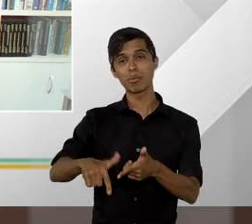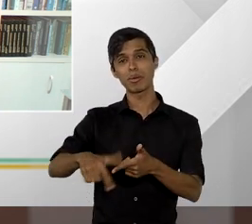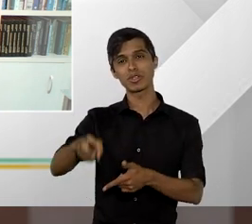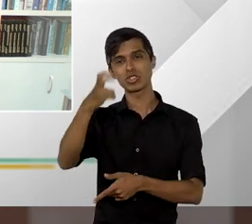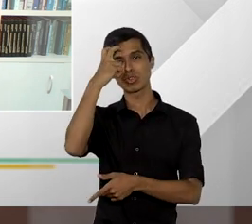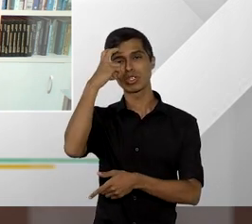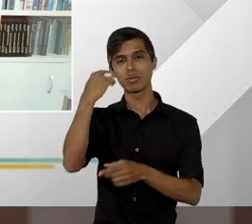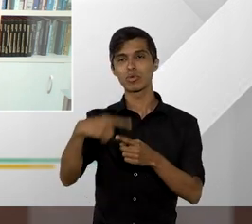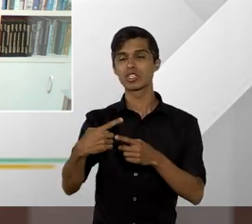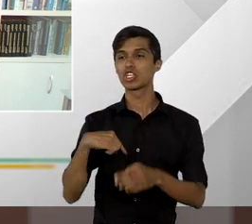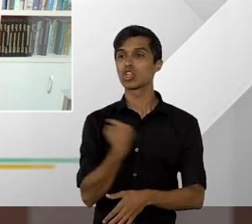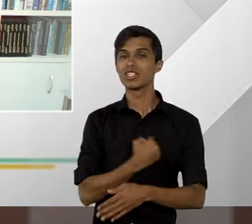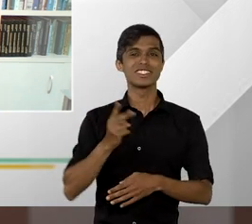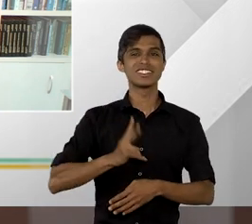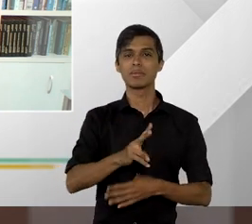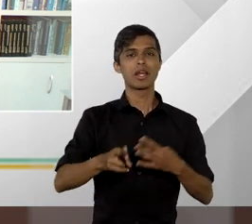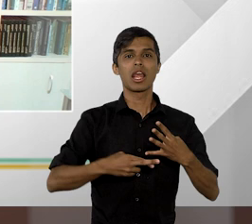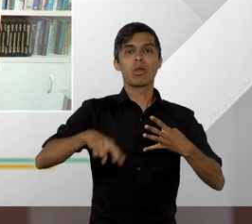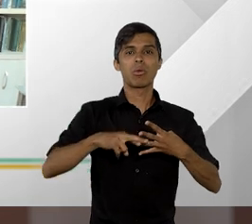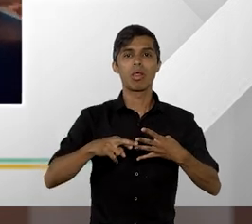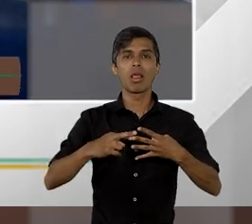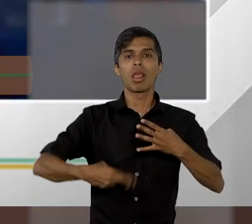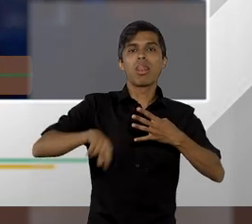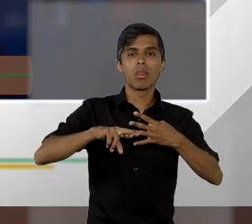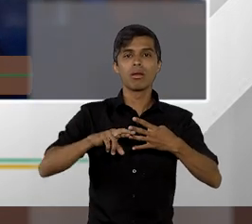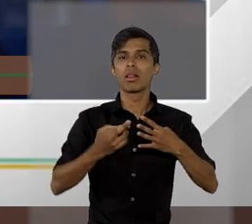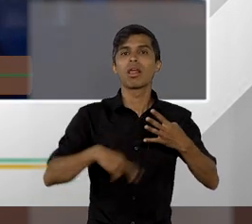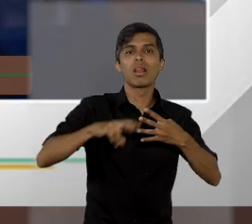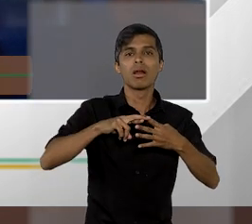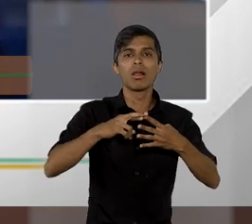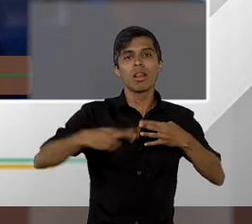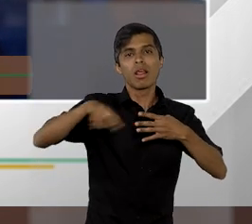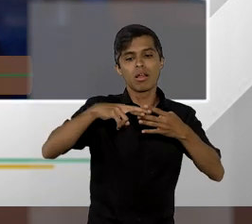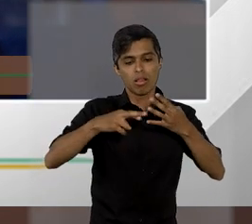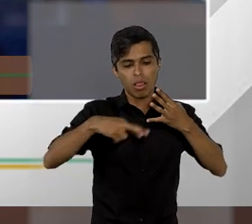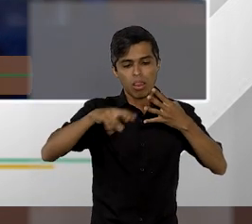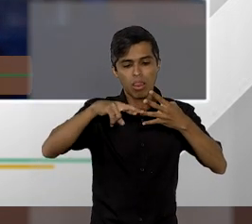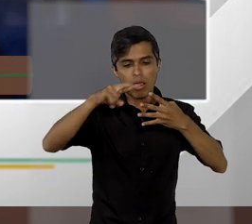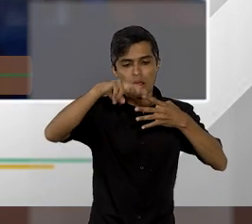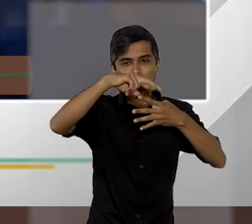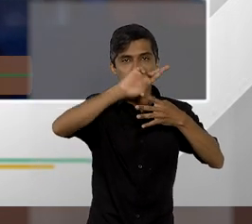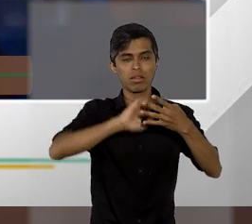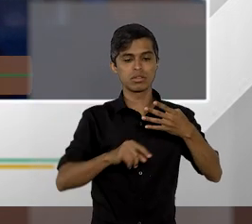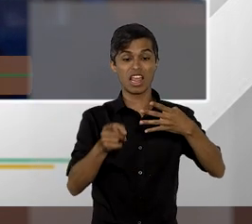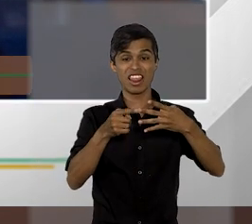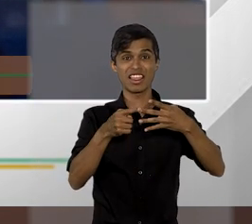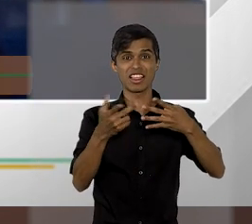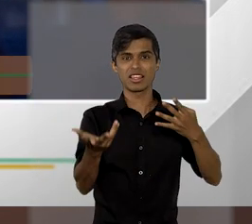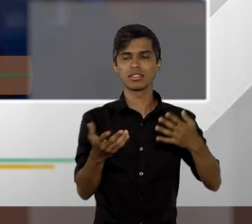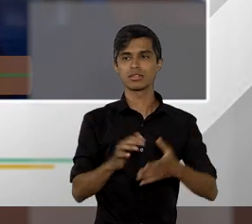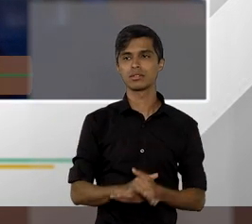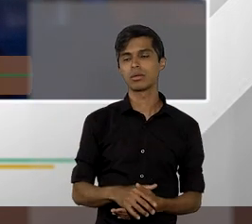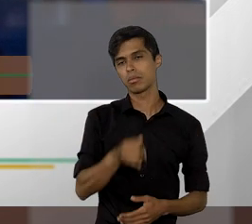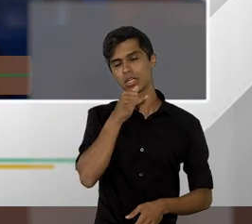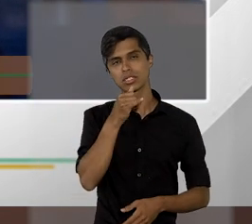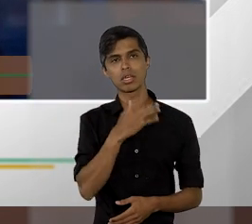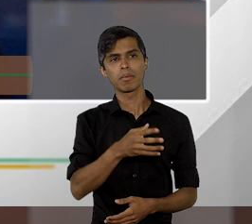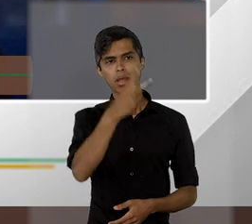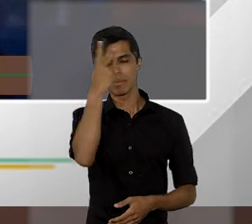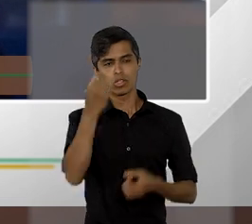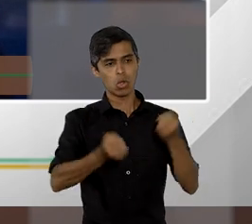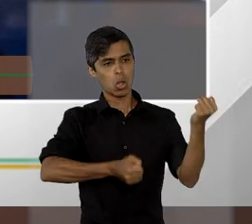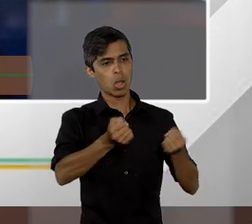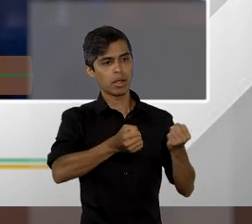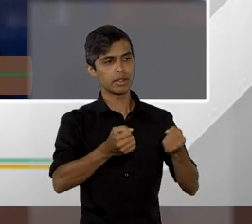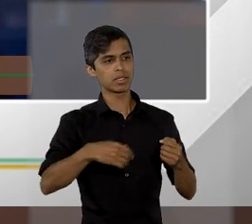recorremos de tudo na vida. Nós recorremos de tudo. O sujeito tem o seu carro apreendido numa blitz, com os